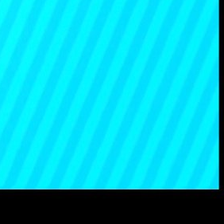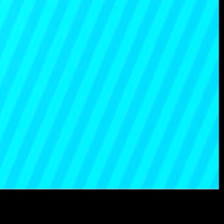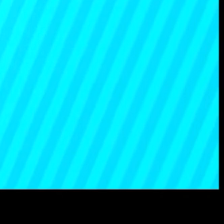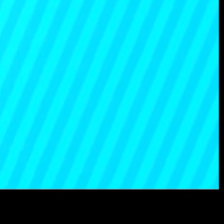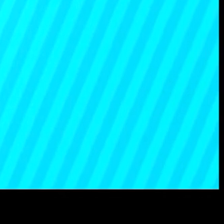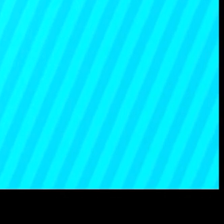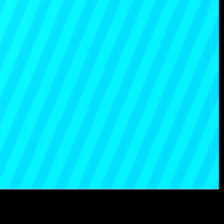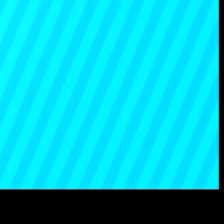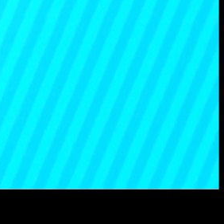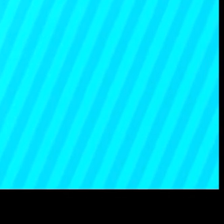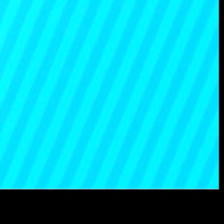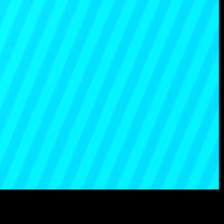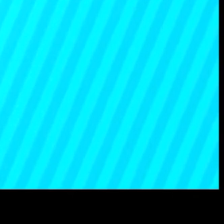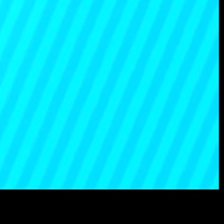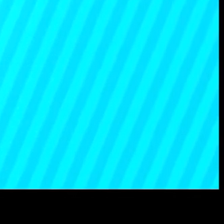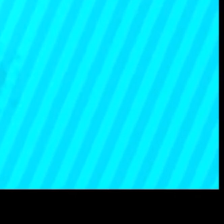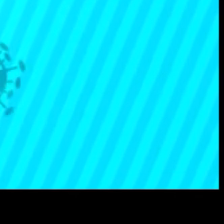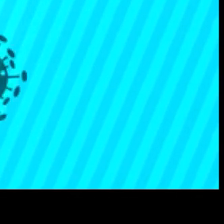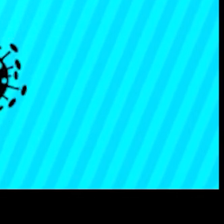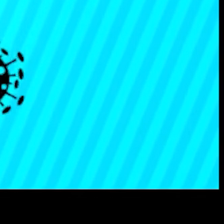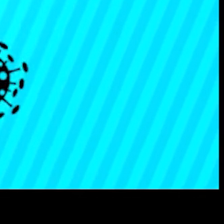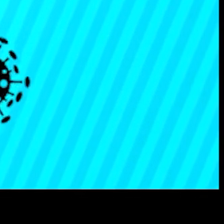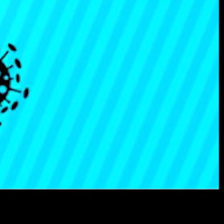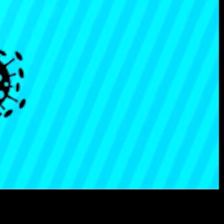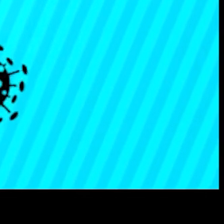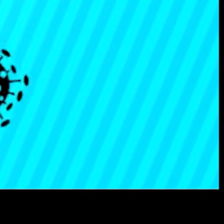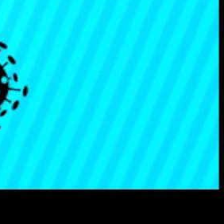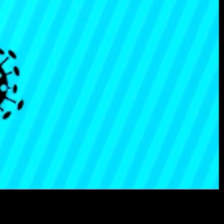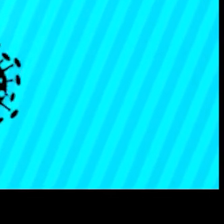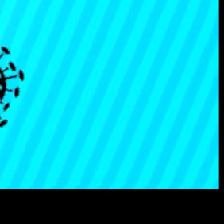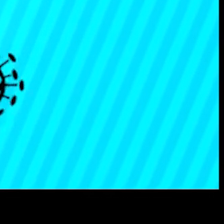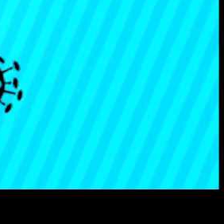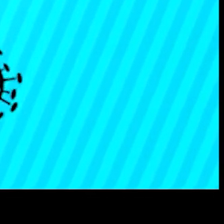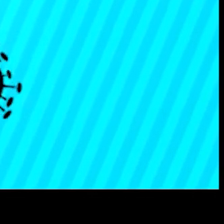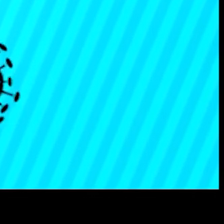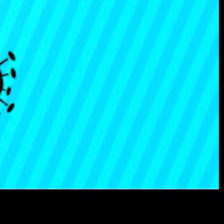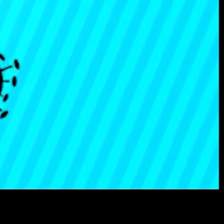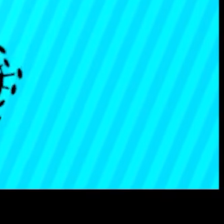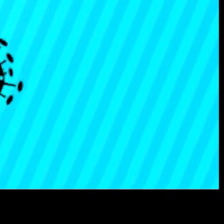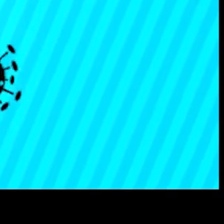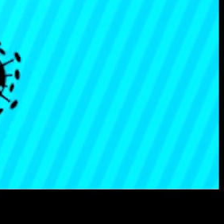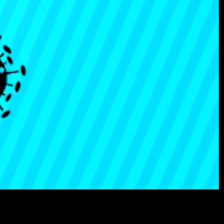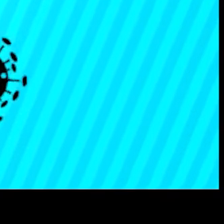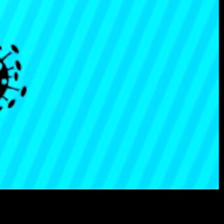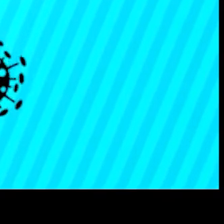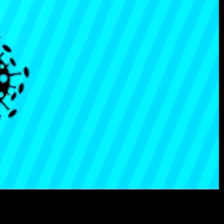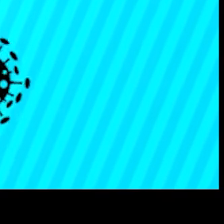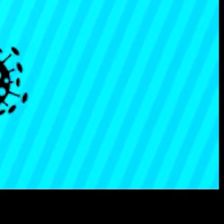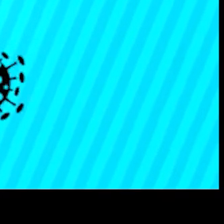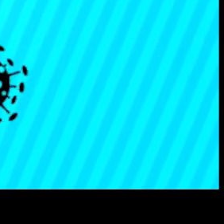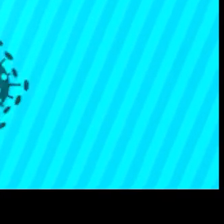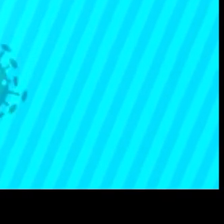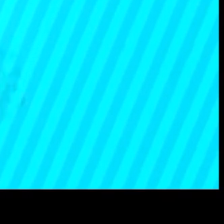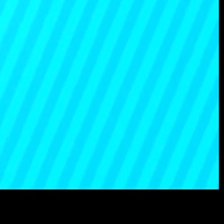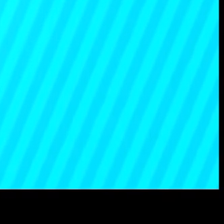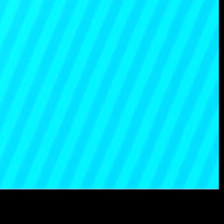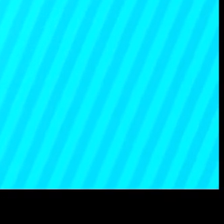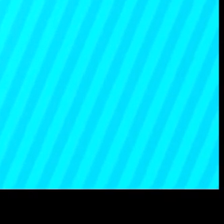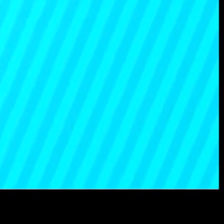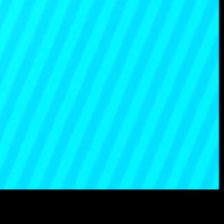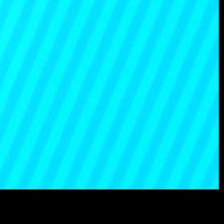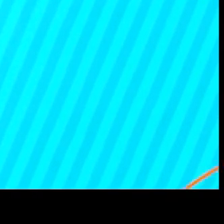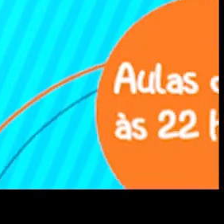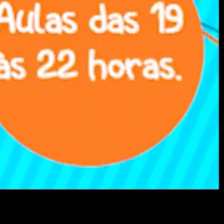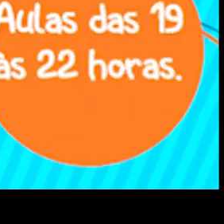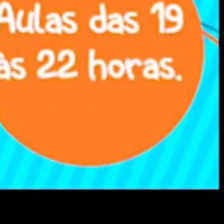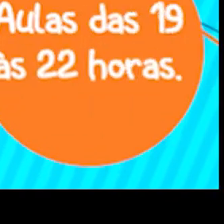não concluiu o ensino fundamental. Durante o período da pandemia, você pode acompanhar as aulas diretamente da sua casa, contando com a ajuda de